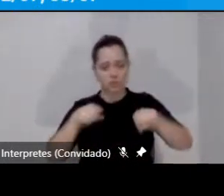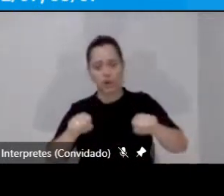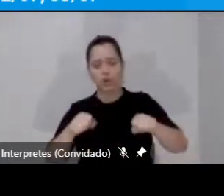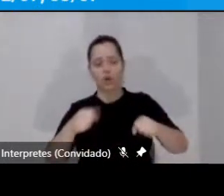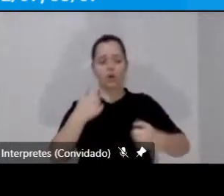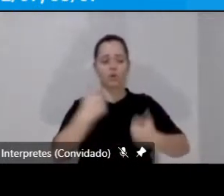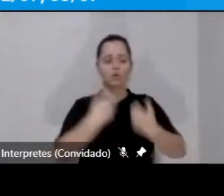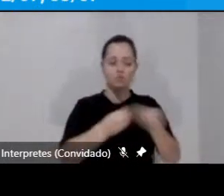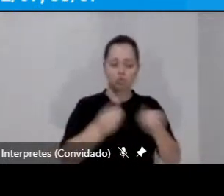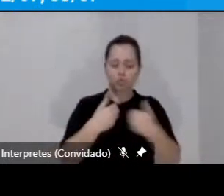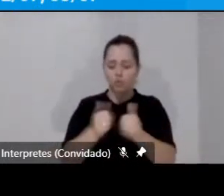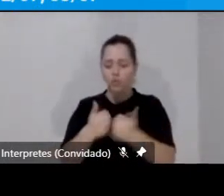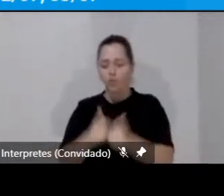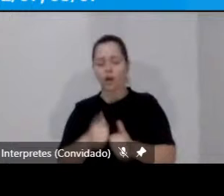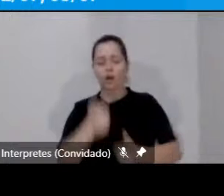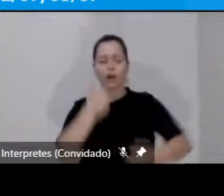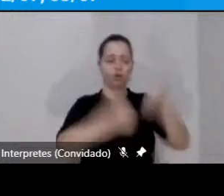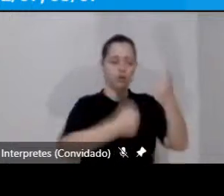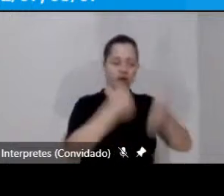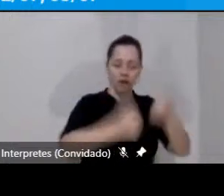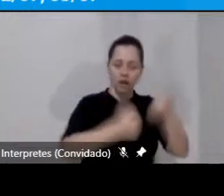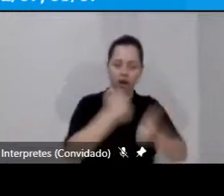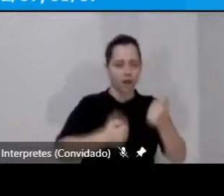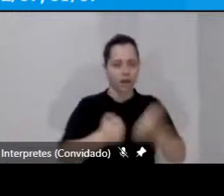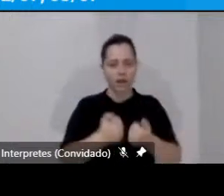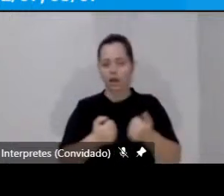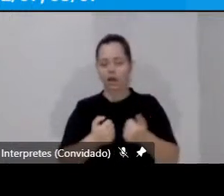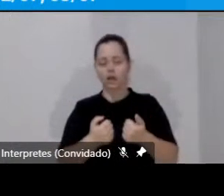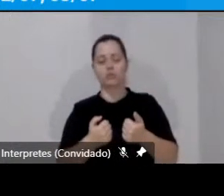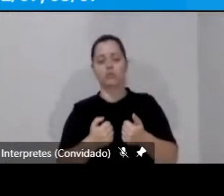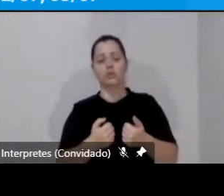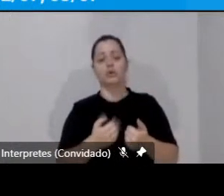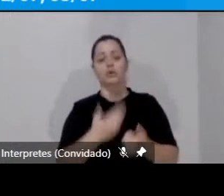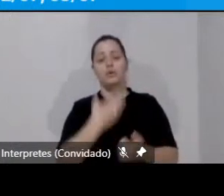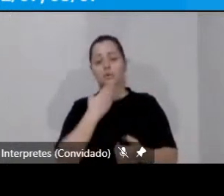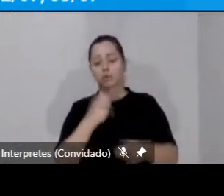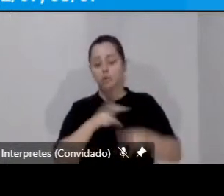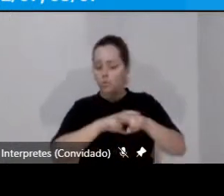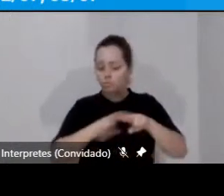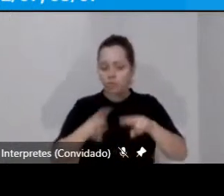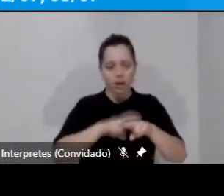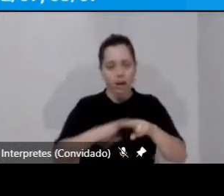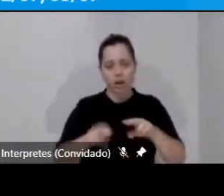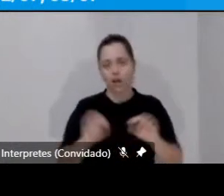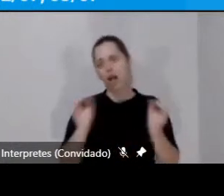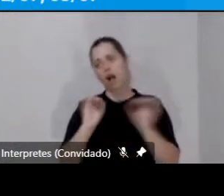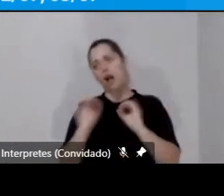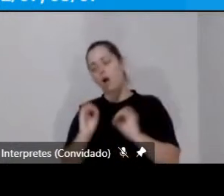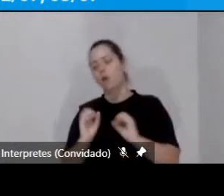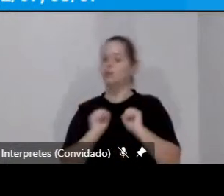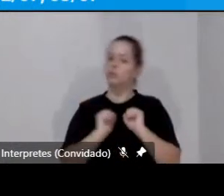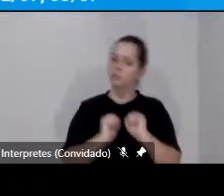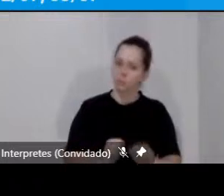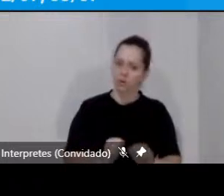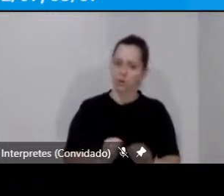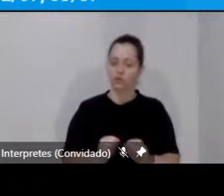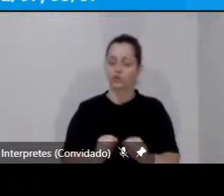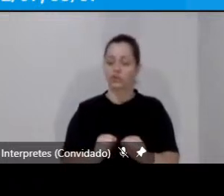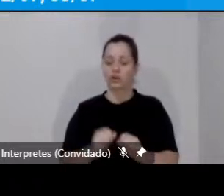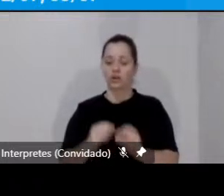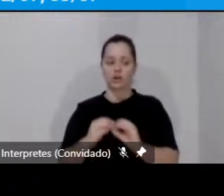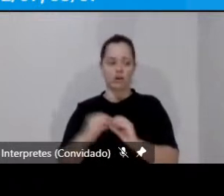individual sobre transportes coletivos que são mais eficientes ou que podem ter maior velocidade